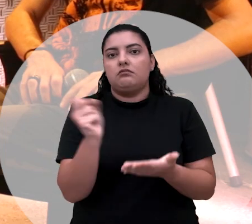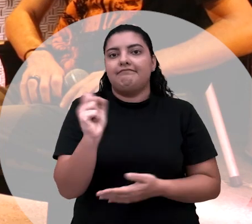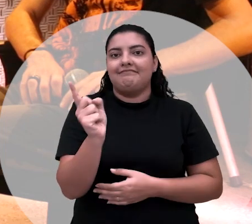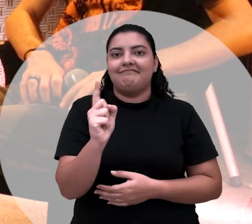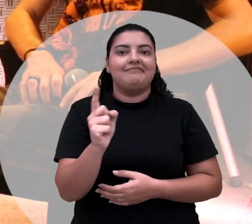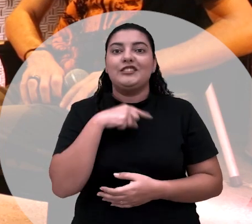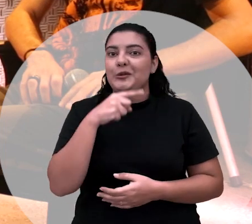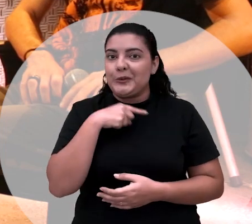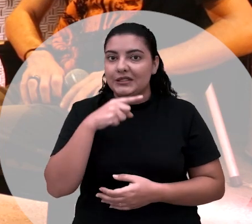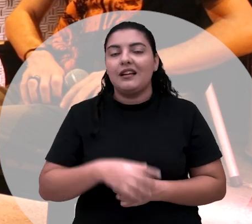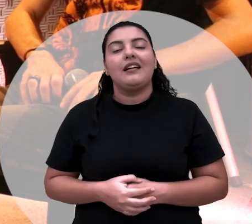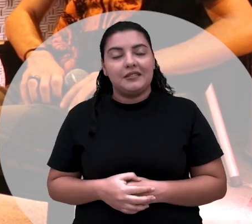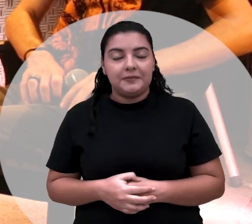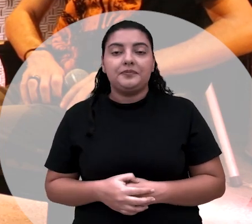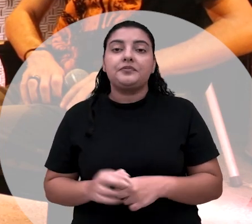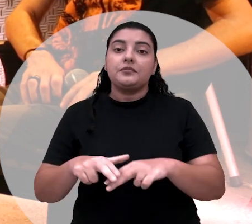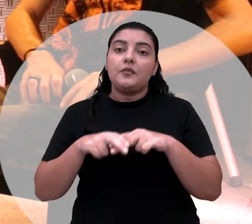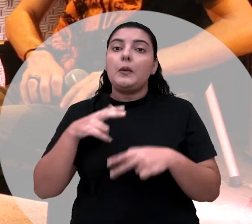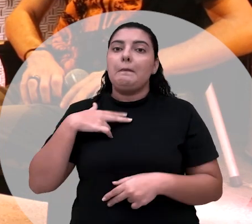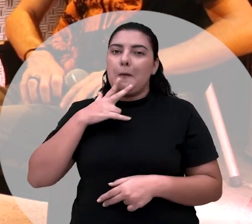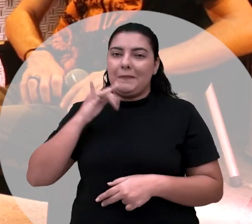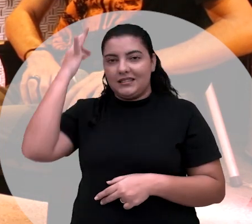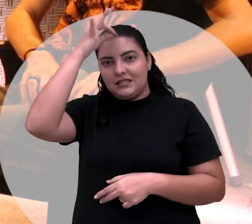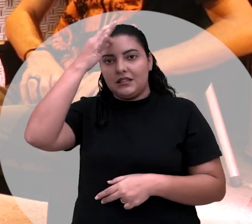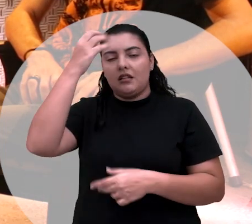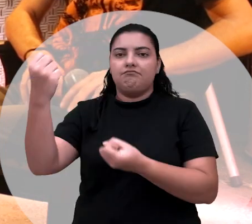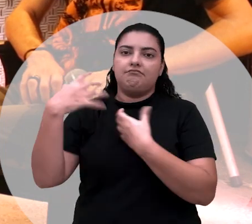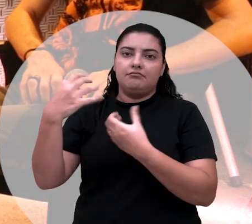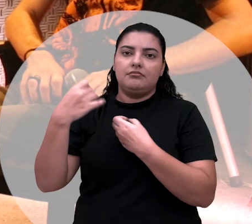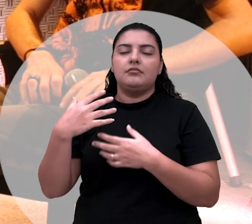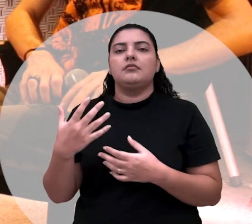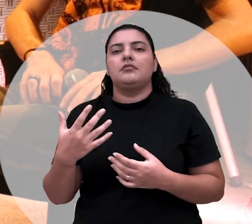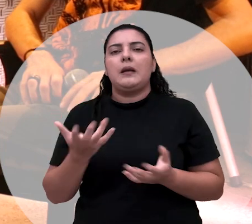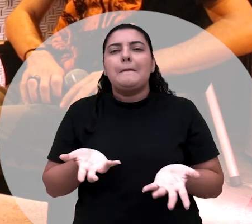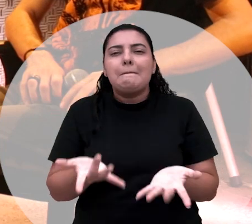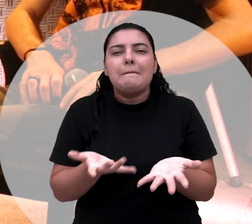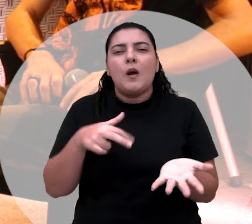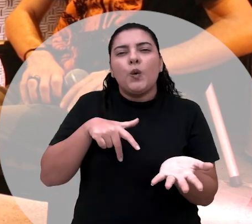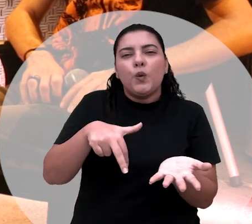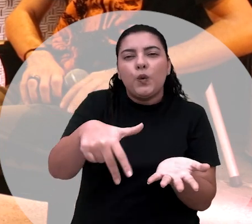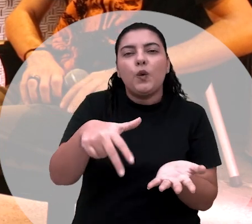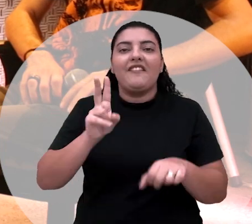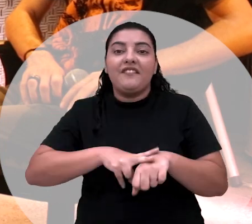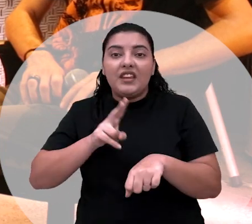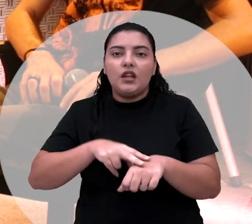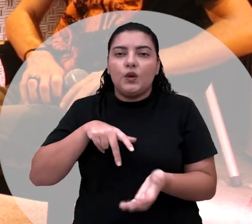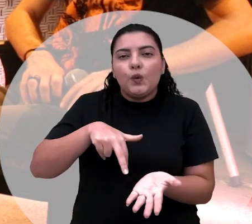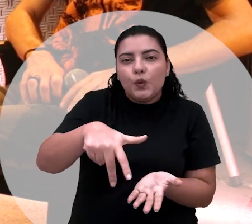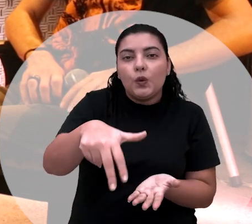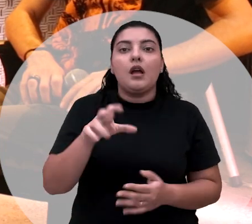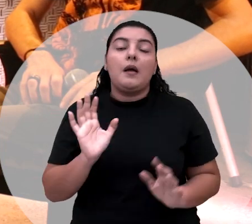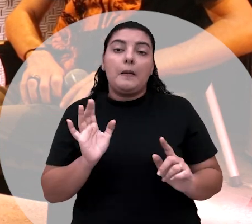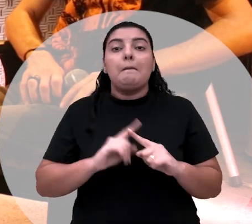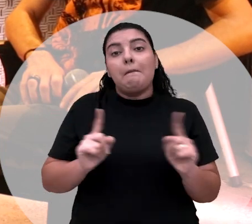Então, meu pai, ele me educou bem nessas questões da brasa, do vidro. Só